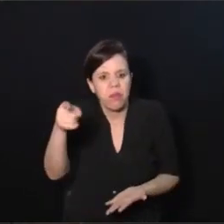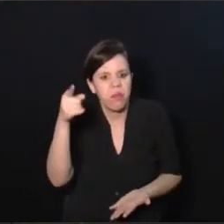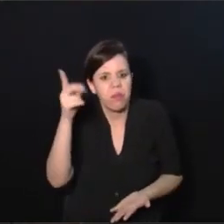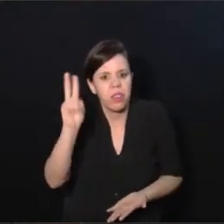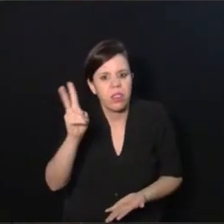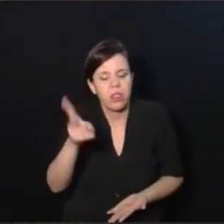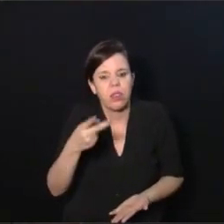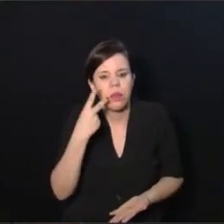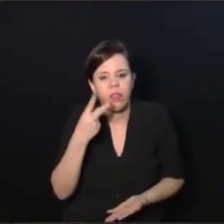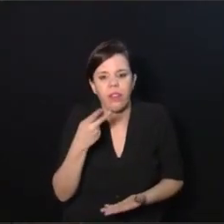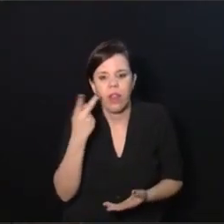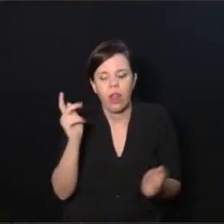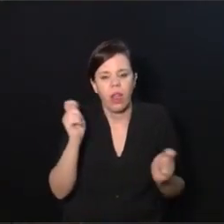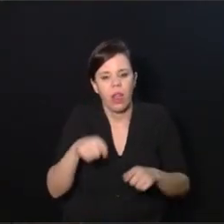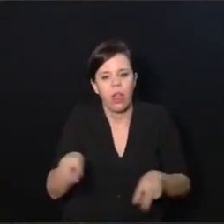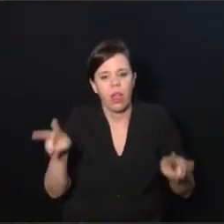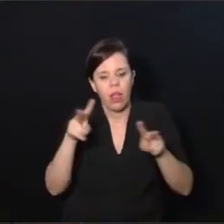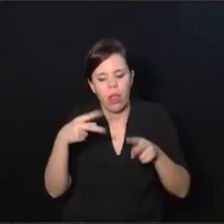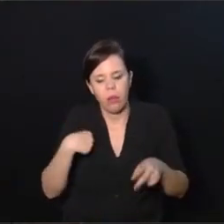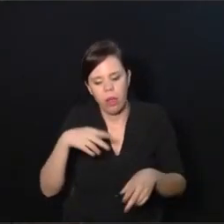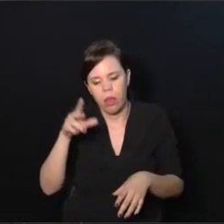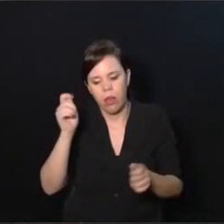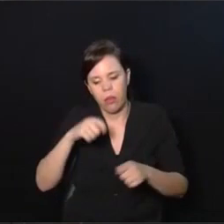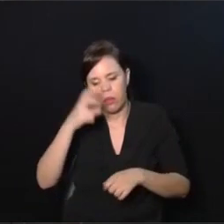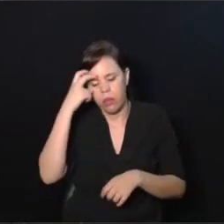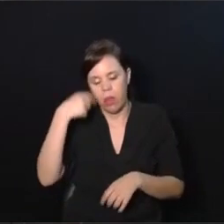fala que é para olhar as potencialidades, eu estou aqui para aprender.